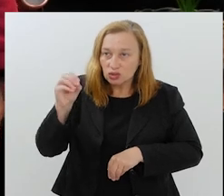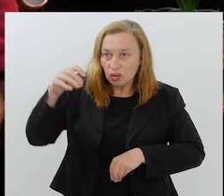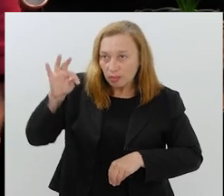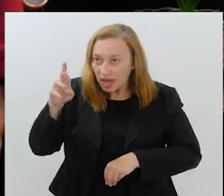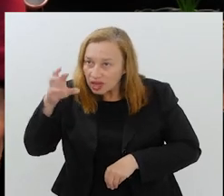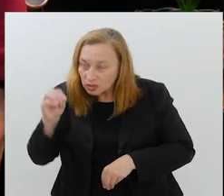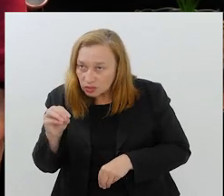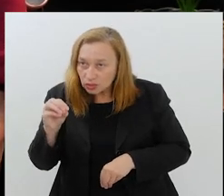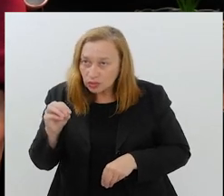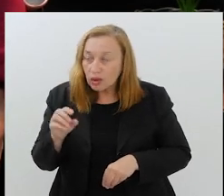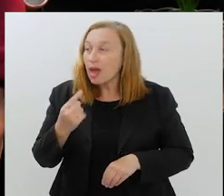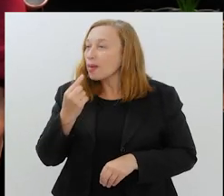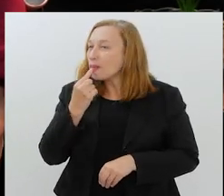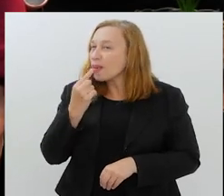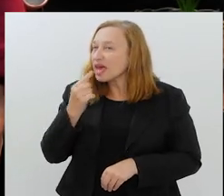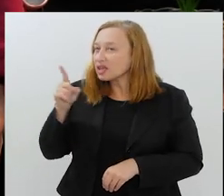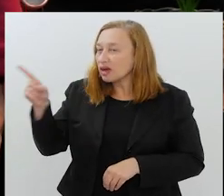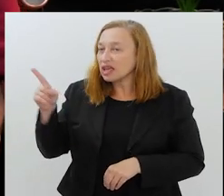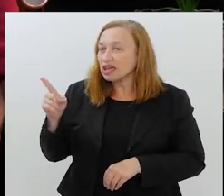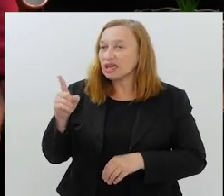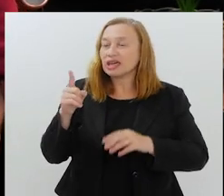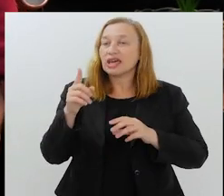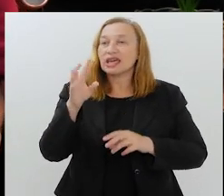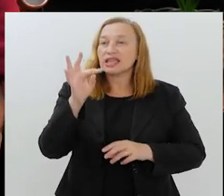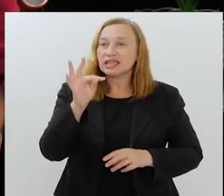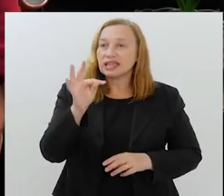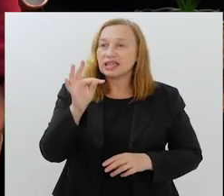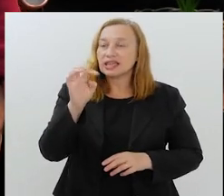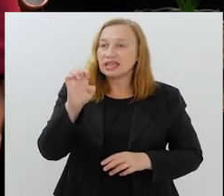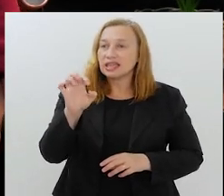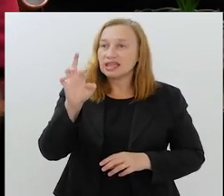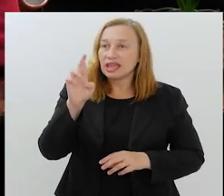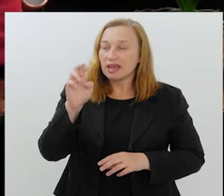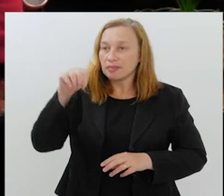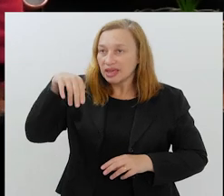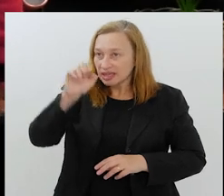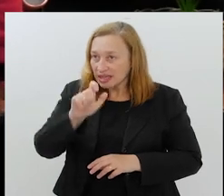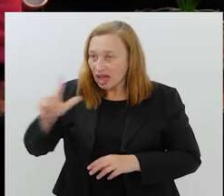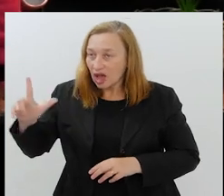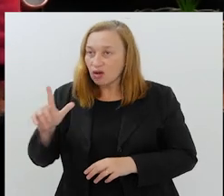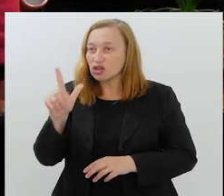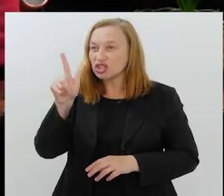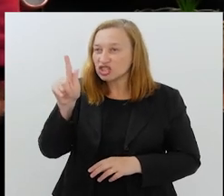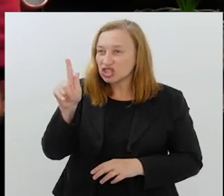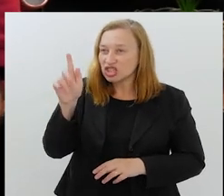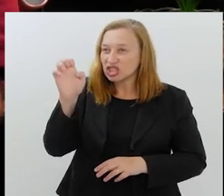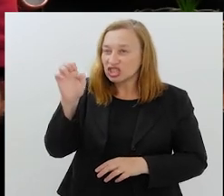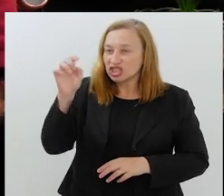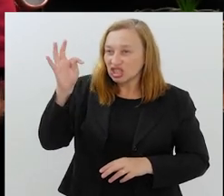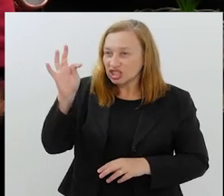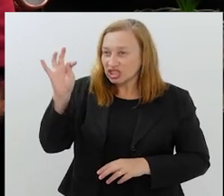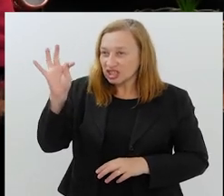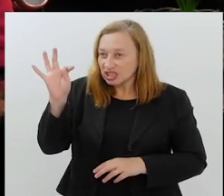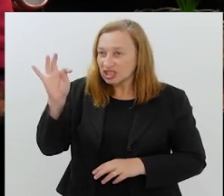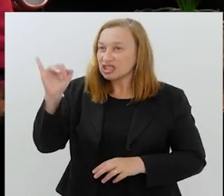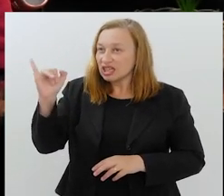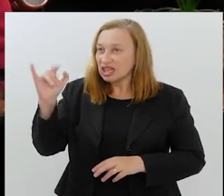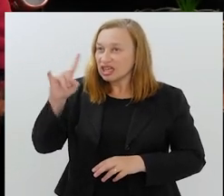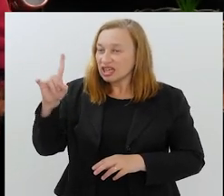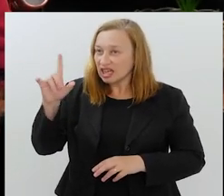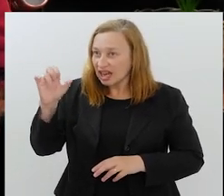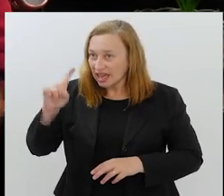rodoviária e do Terminal Gentileza, ali na zona da Leopoldina. A ideia é que a inauguração seja no dia 15 de novembro de